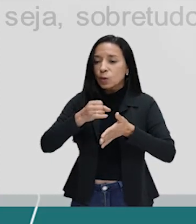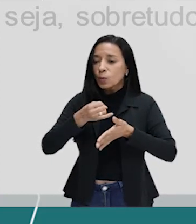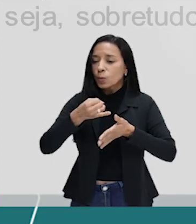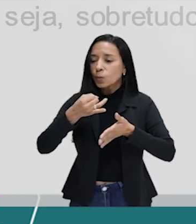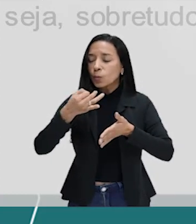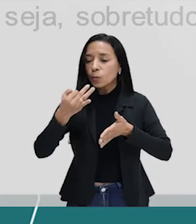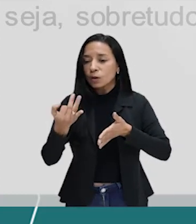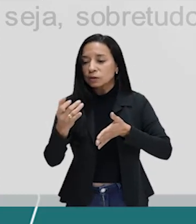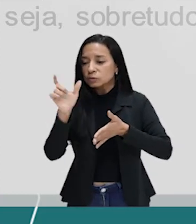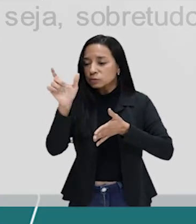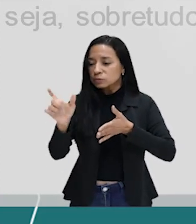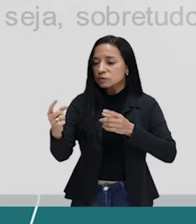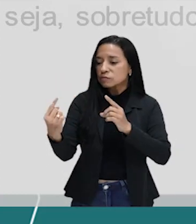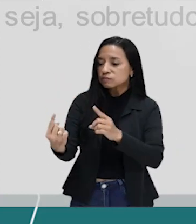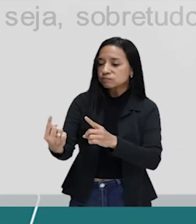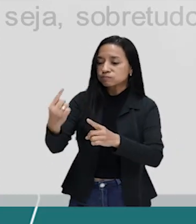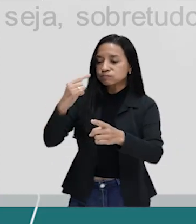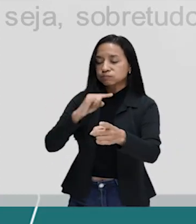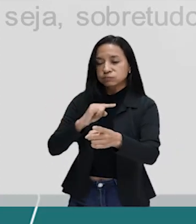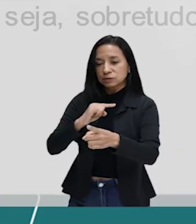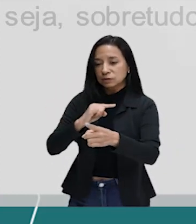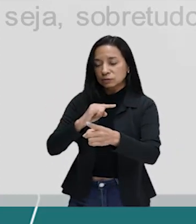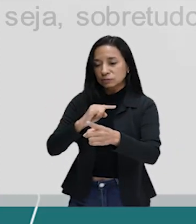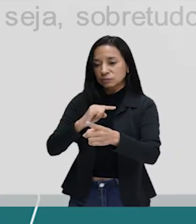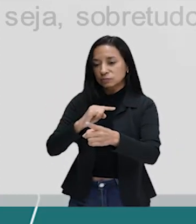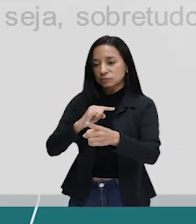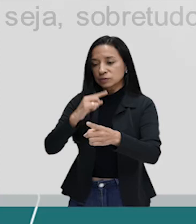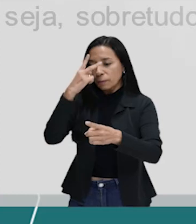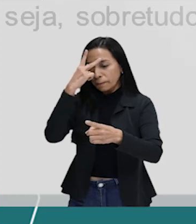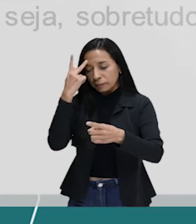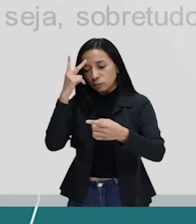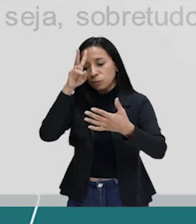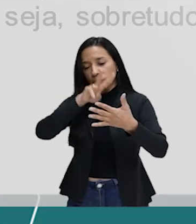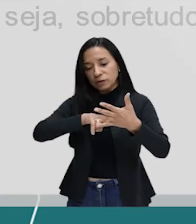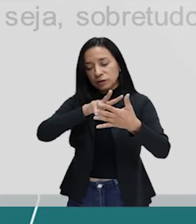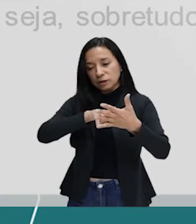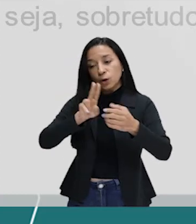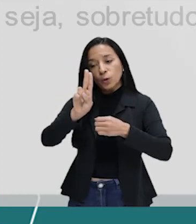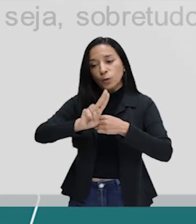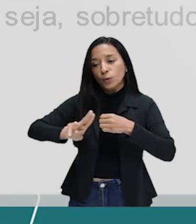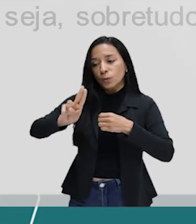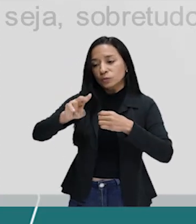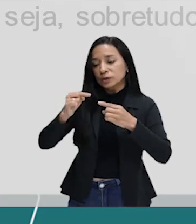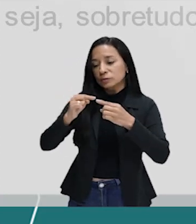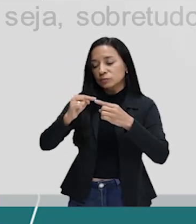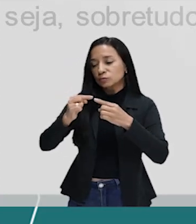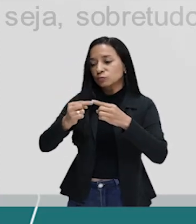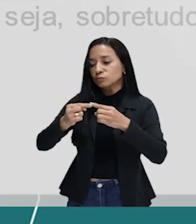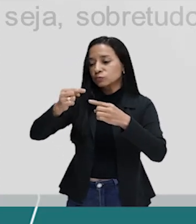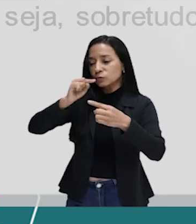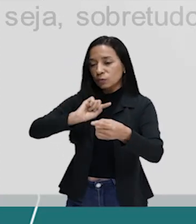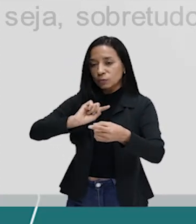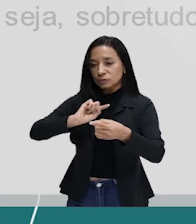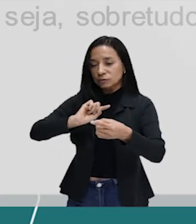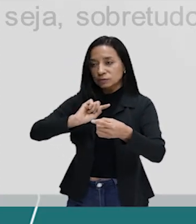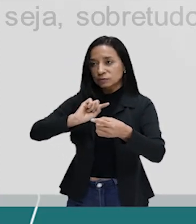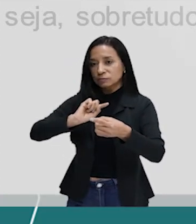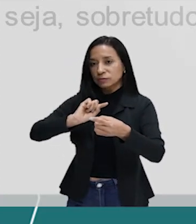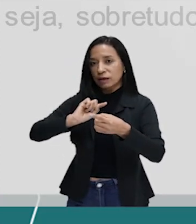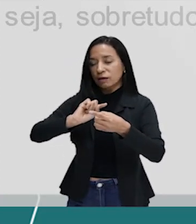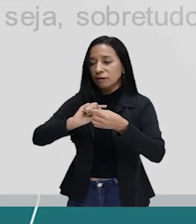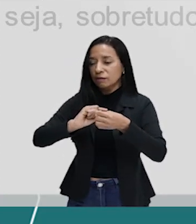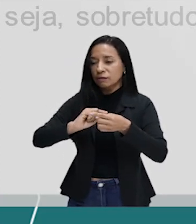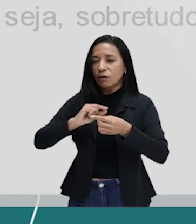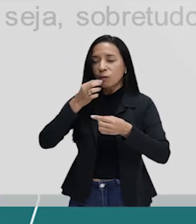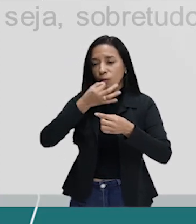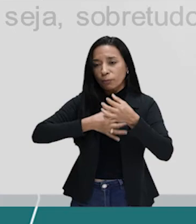posicionamentos contrários de ser um interlocutor utilizando os contra-argumentos. Então, assim, se eu já vou escrever sobre um tema